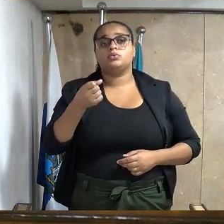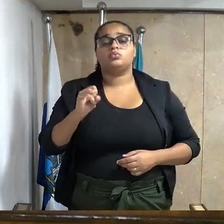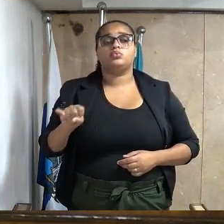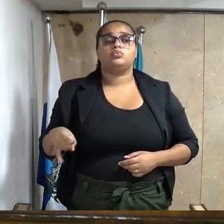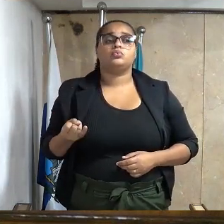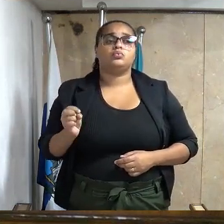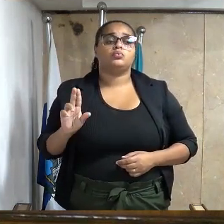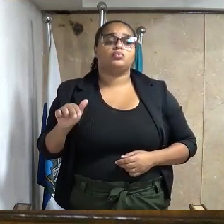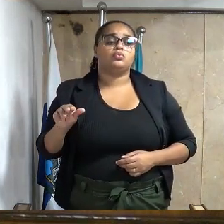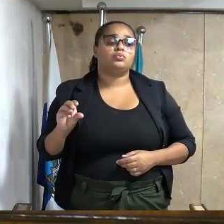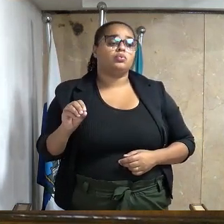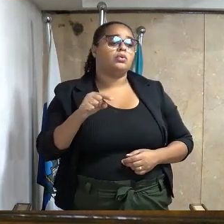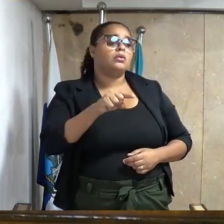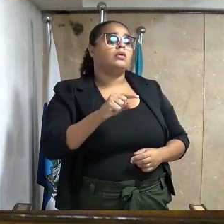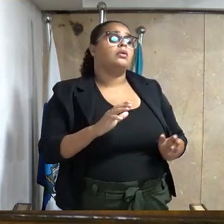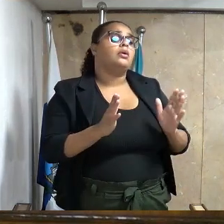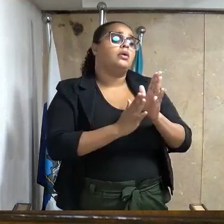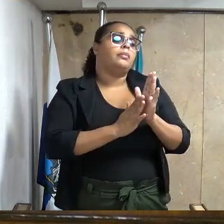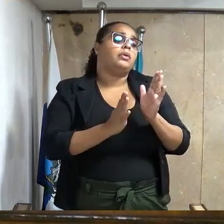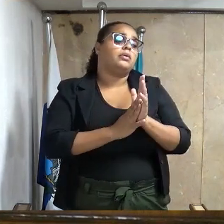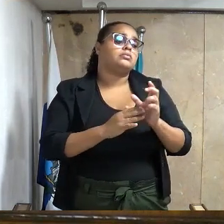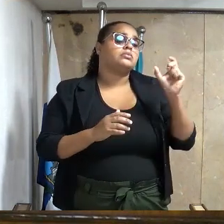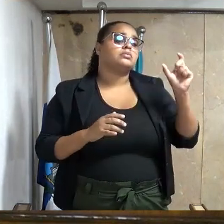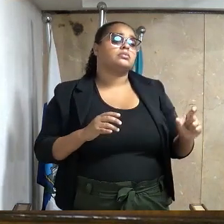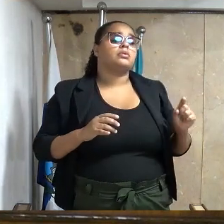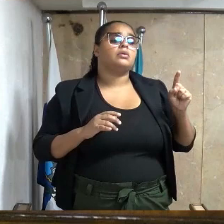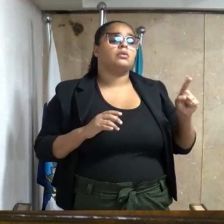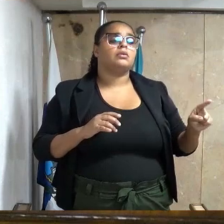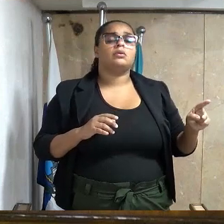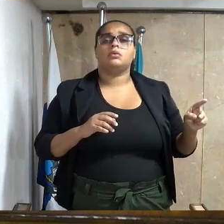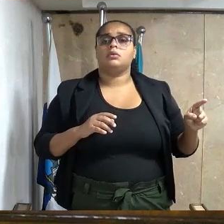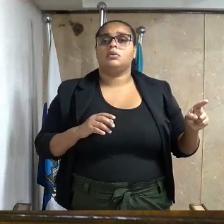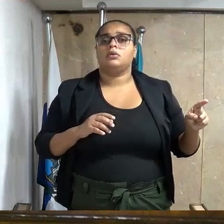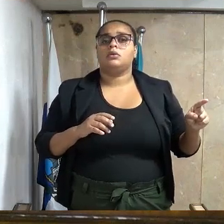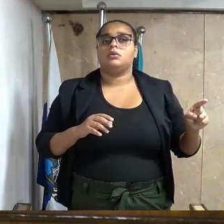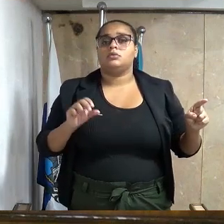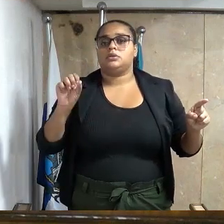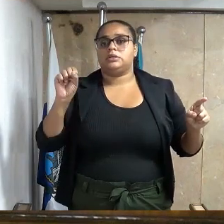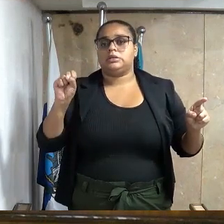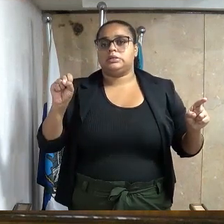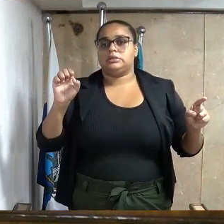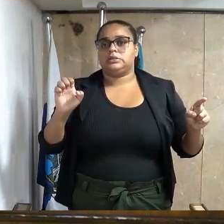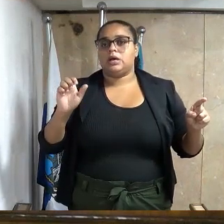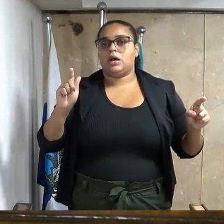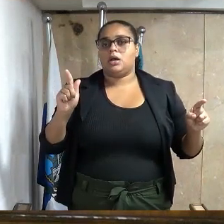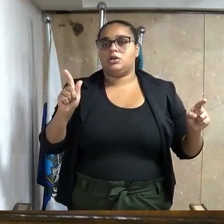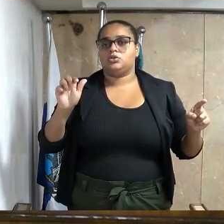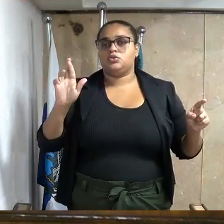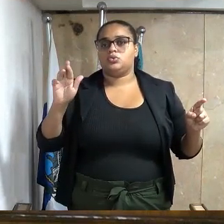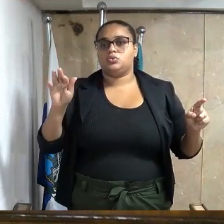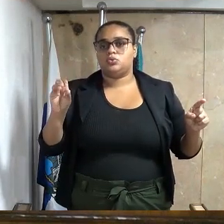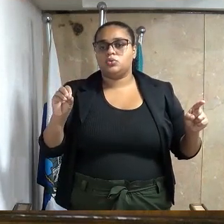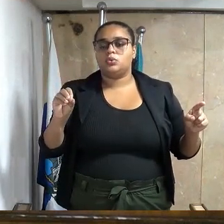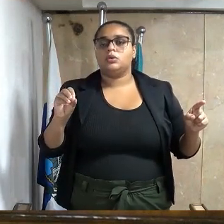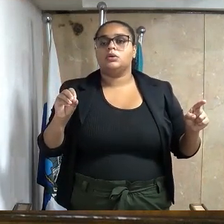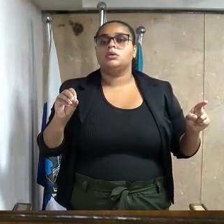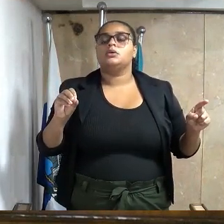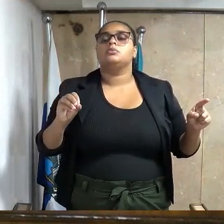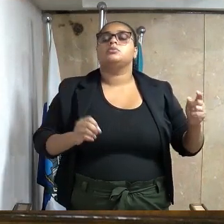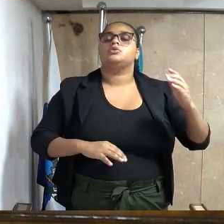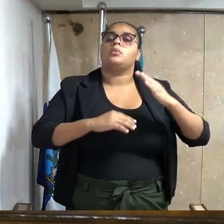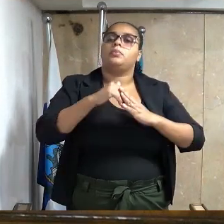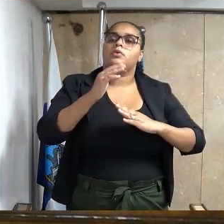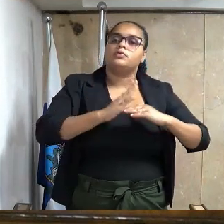Júnior, consignando moção de aplausos ao lucíssimo senhor Sérgio Locatel Barreto, por exercer suas